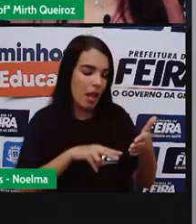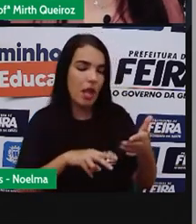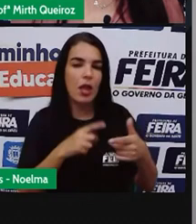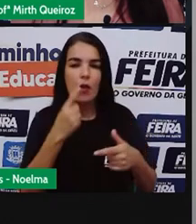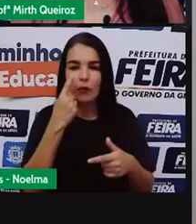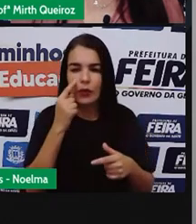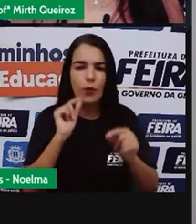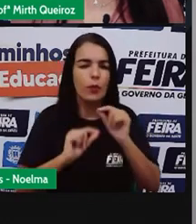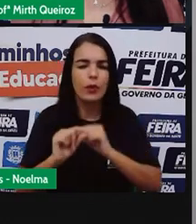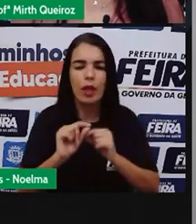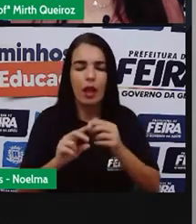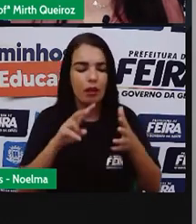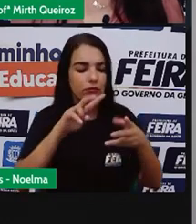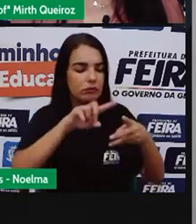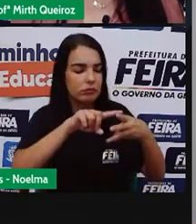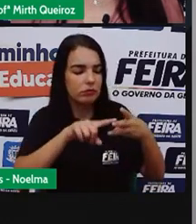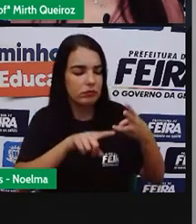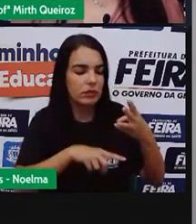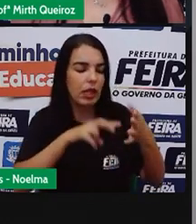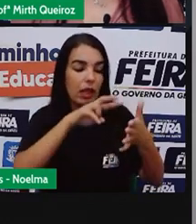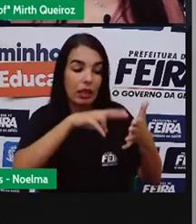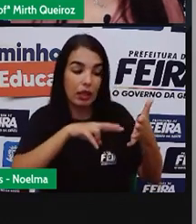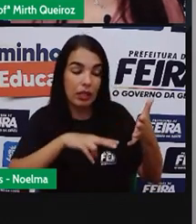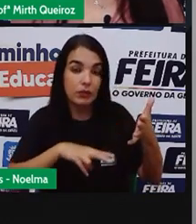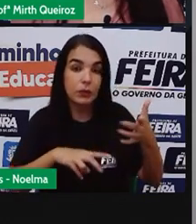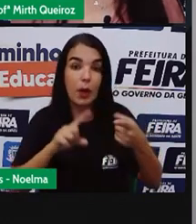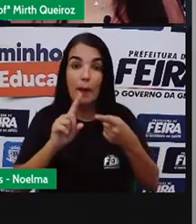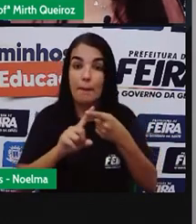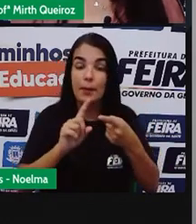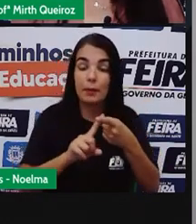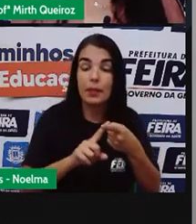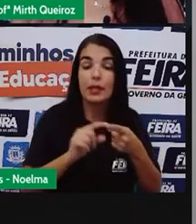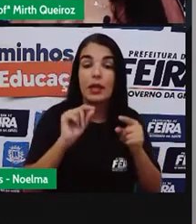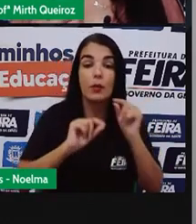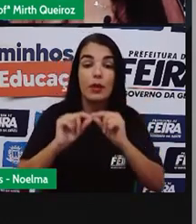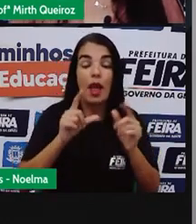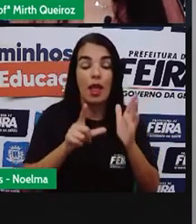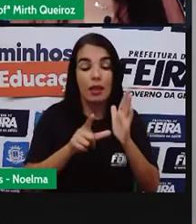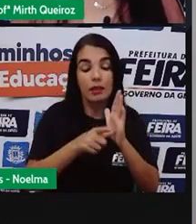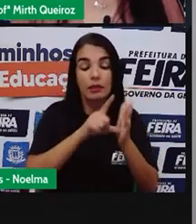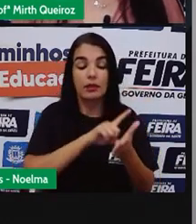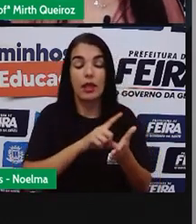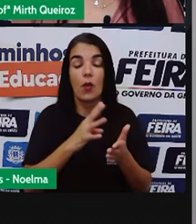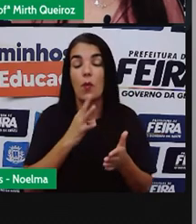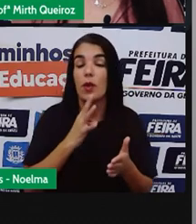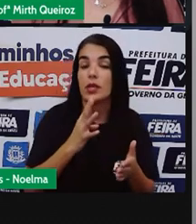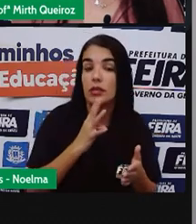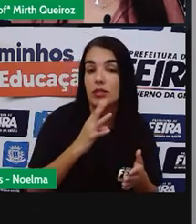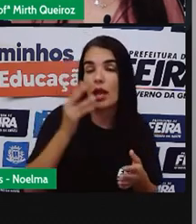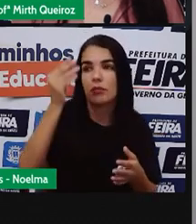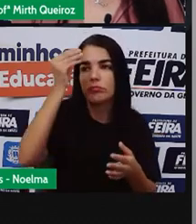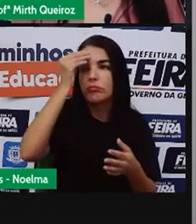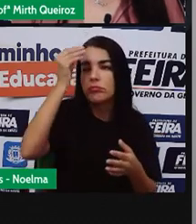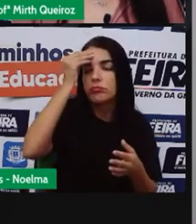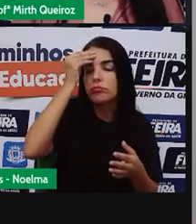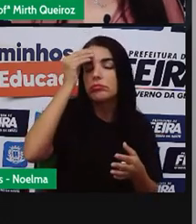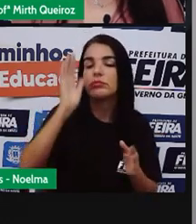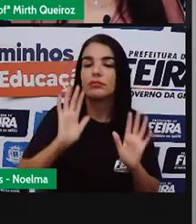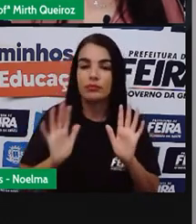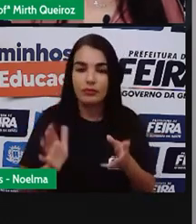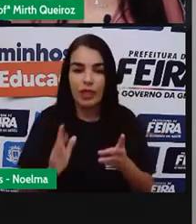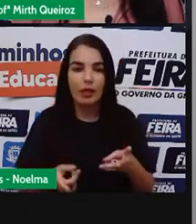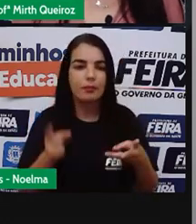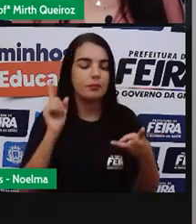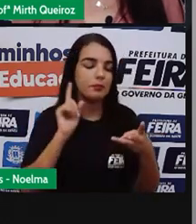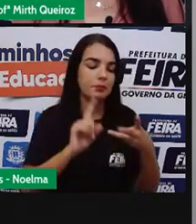gente viu que a leitura passa por três fases, né? A primeira, pré-compreensão. Que é quando a gente já sabe